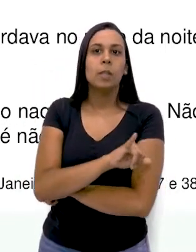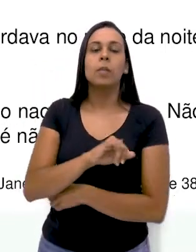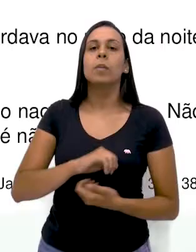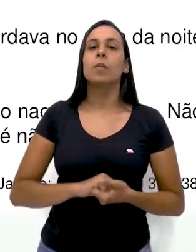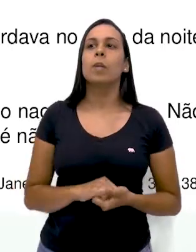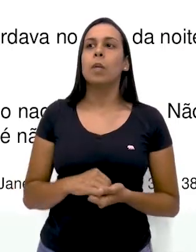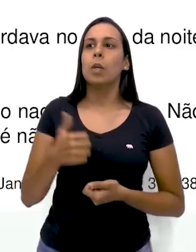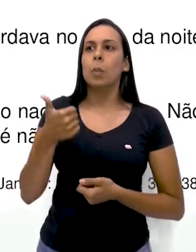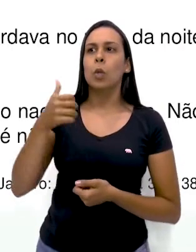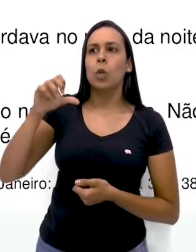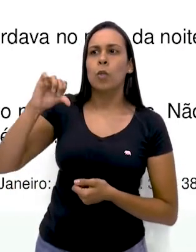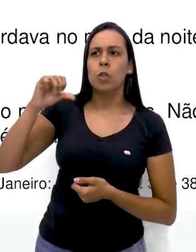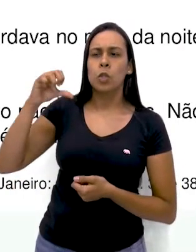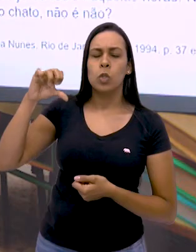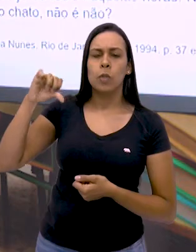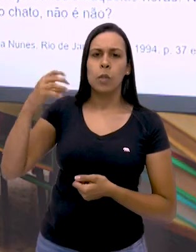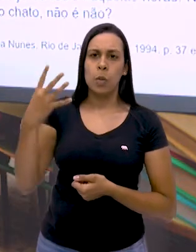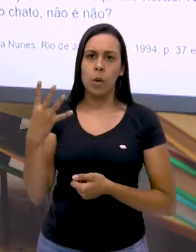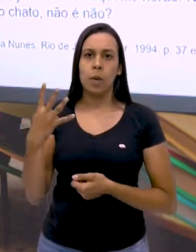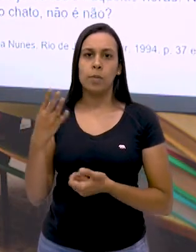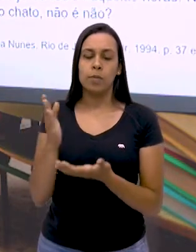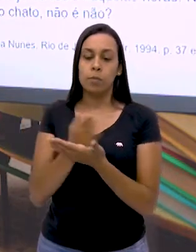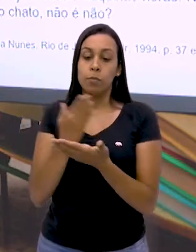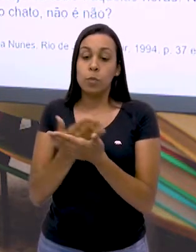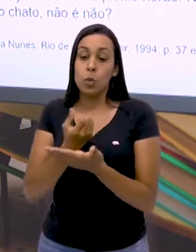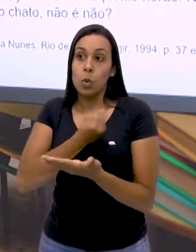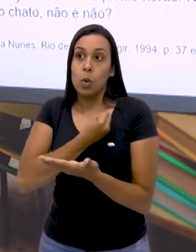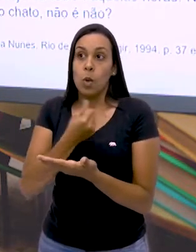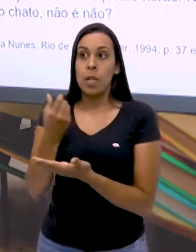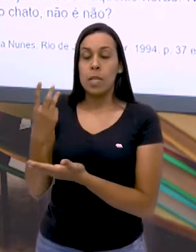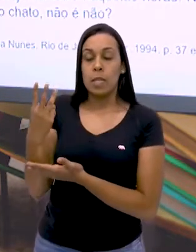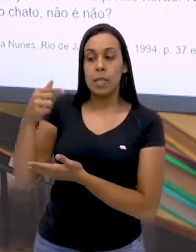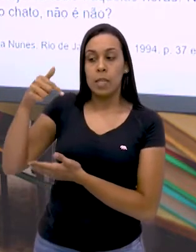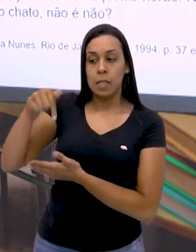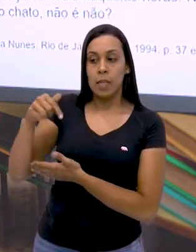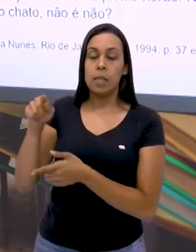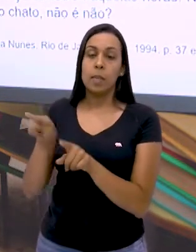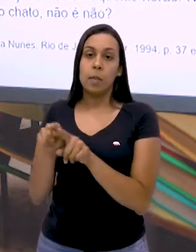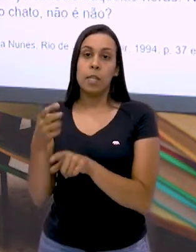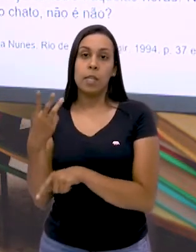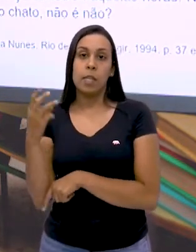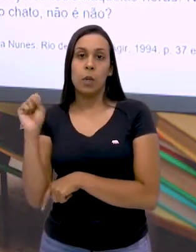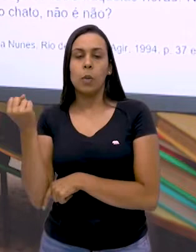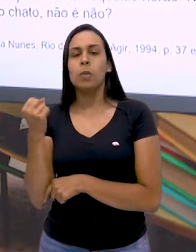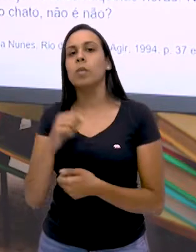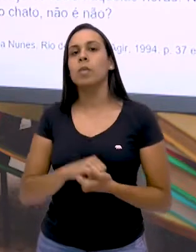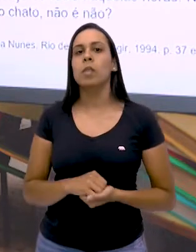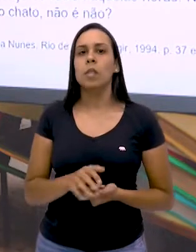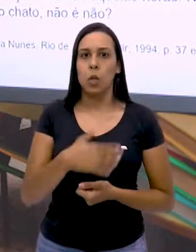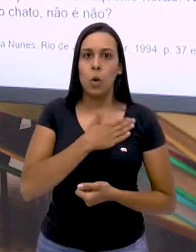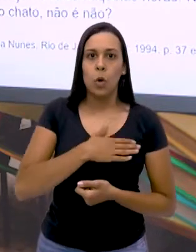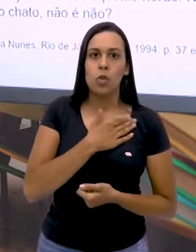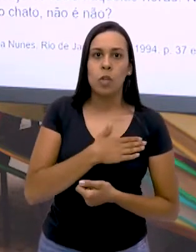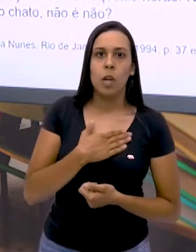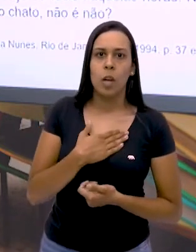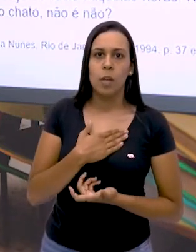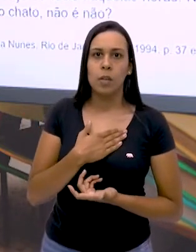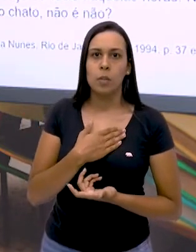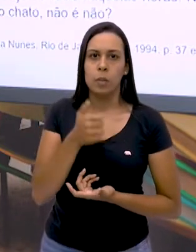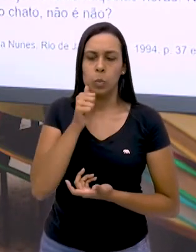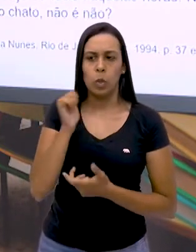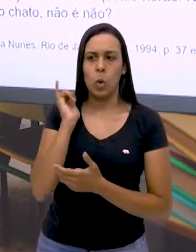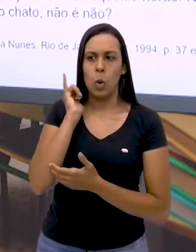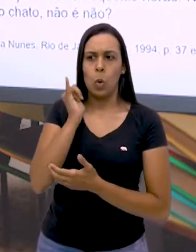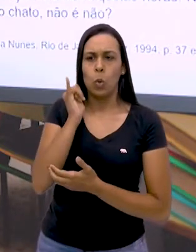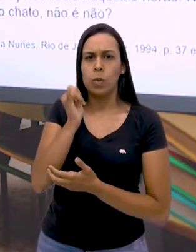1994, página 37 e 38. E aí, vocês gostaram desse relato pessoal?